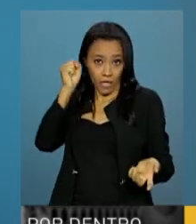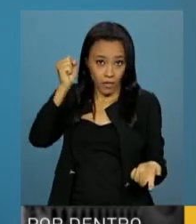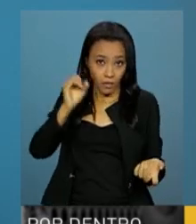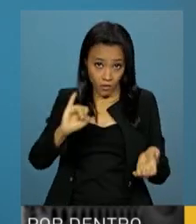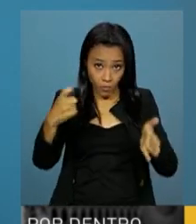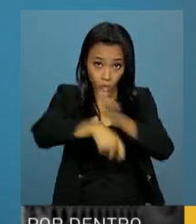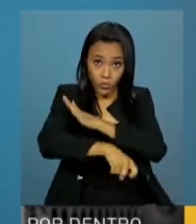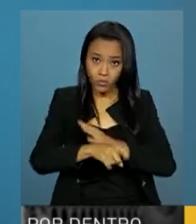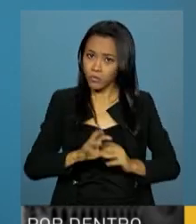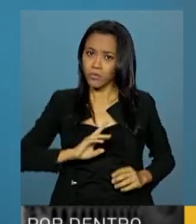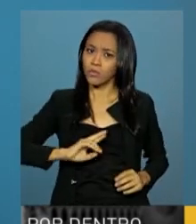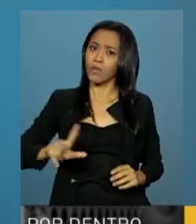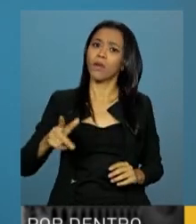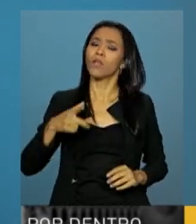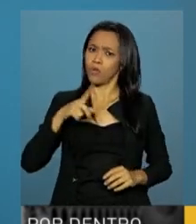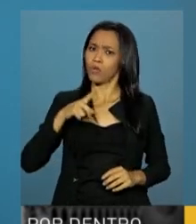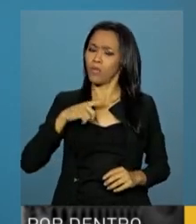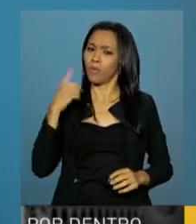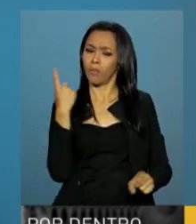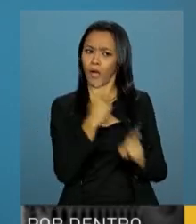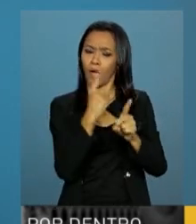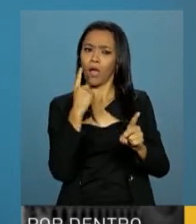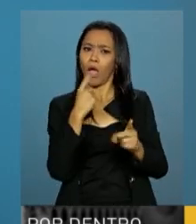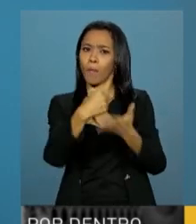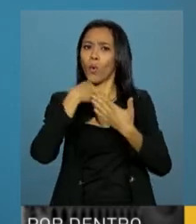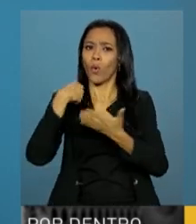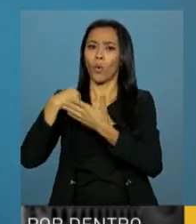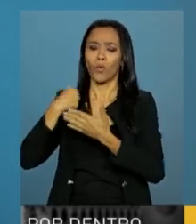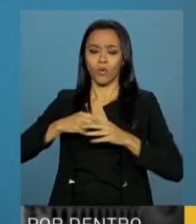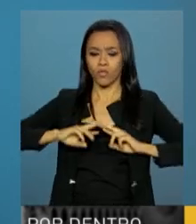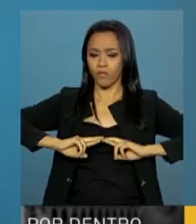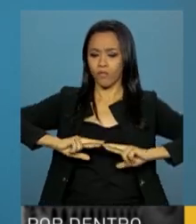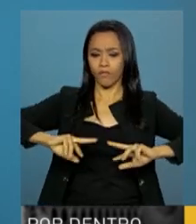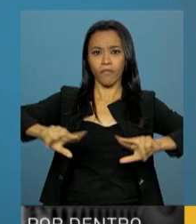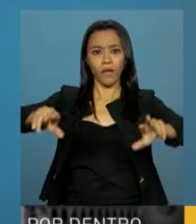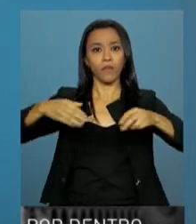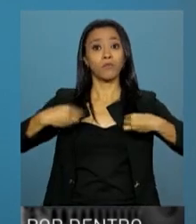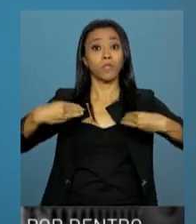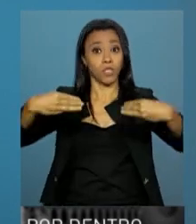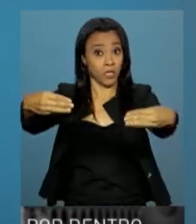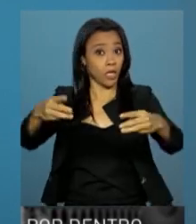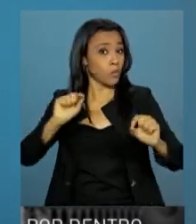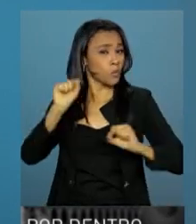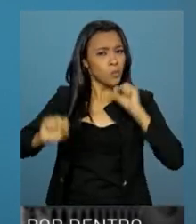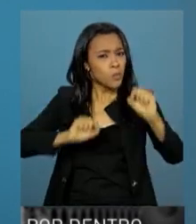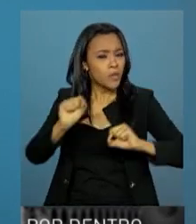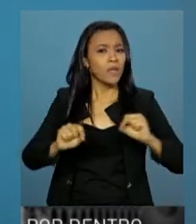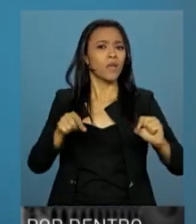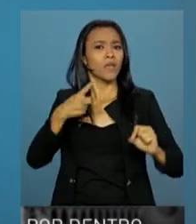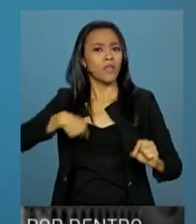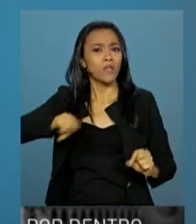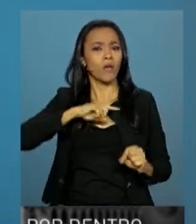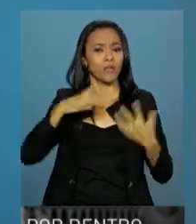encontrado um apoio muito grande de todos os ministérios, no sentido de que nós façamos,